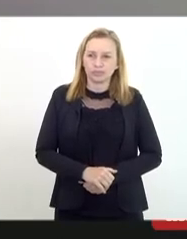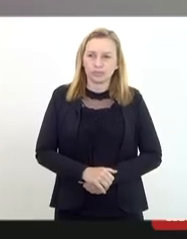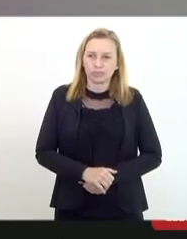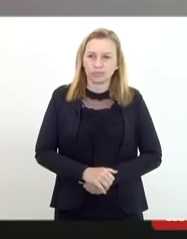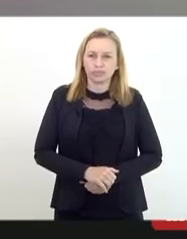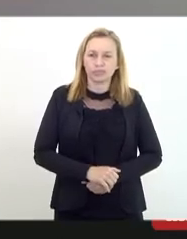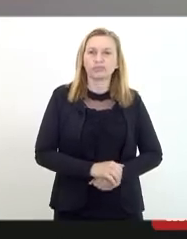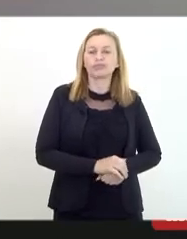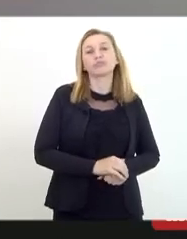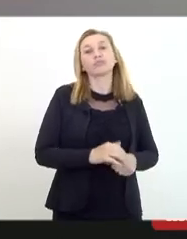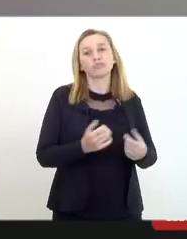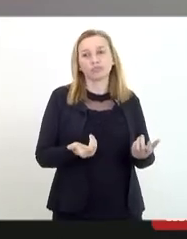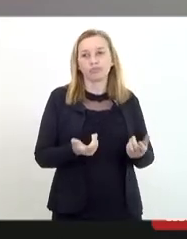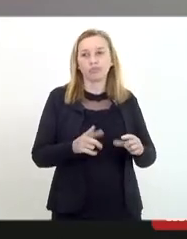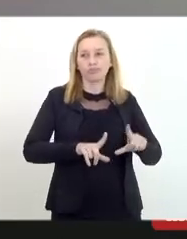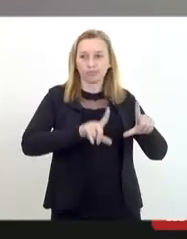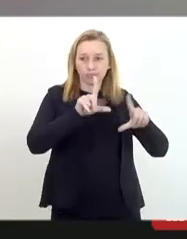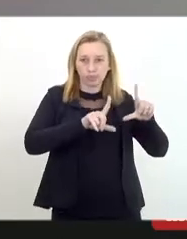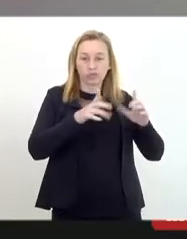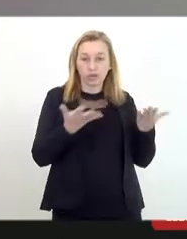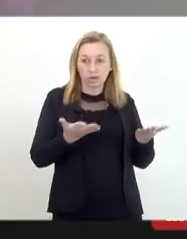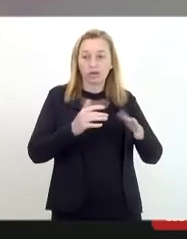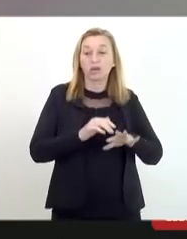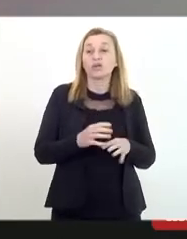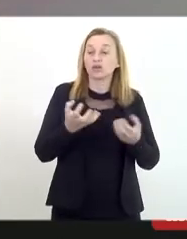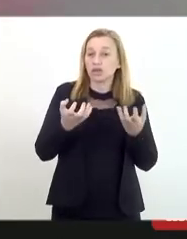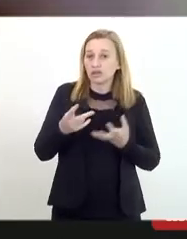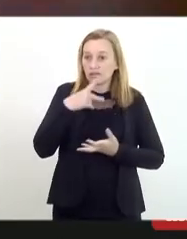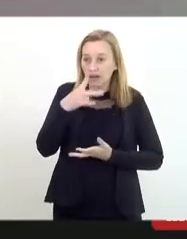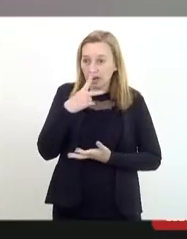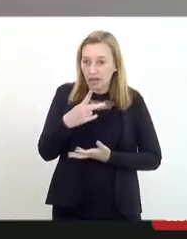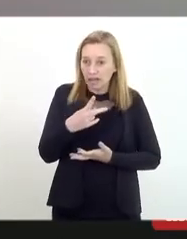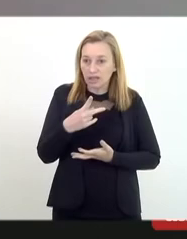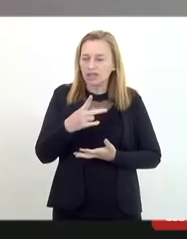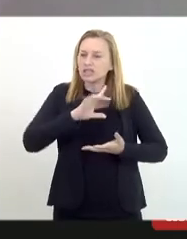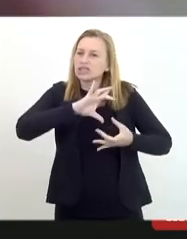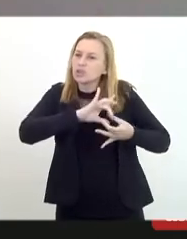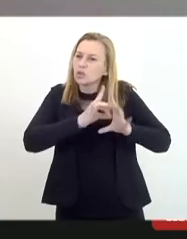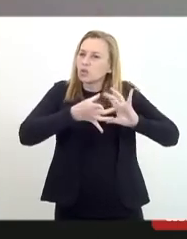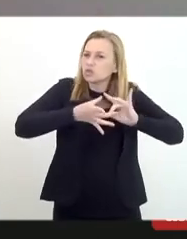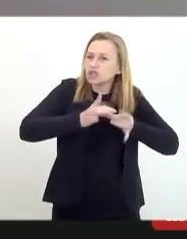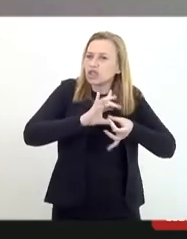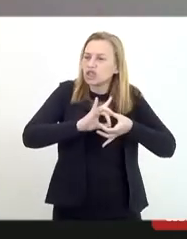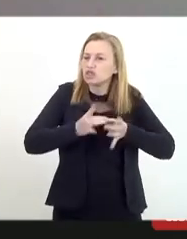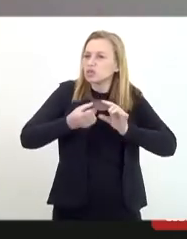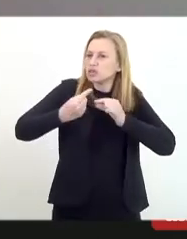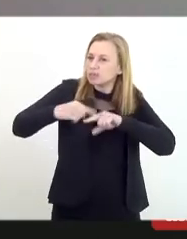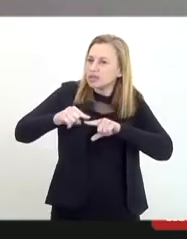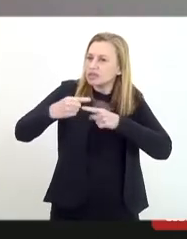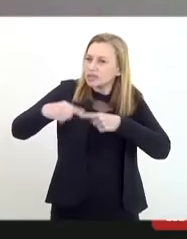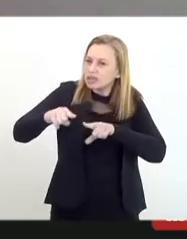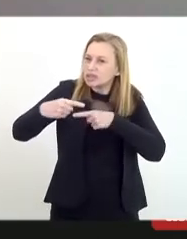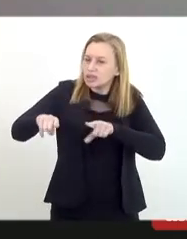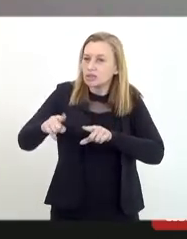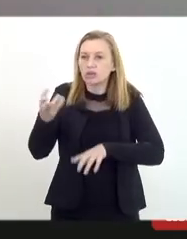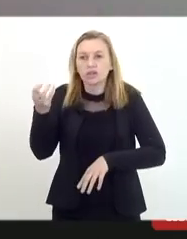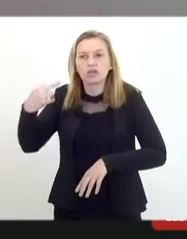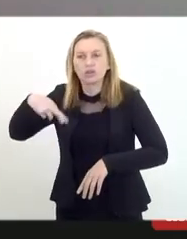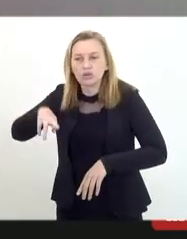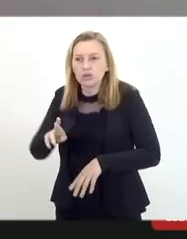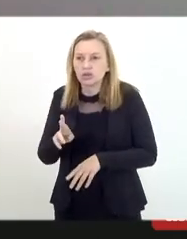televisão, então é isso que eu gostaria de frisar, esse contexto de perseguição religiosa é muito permeada